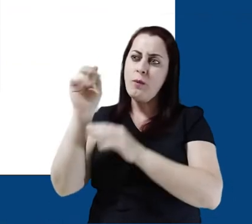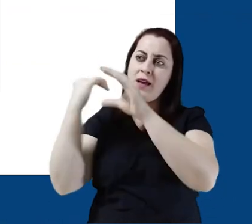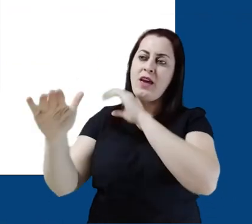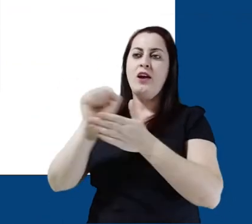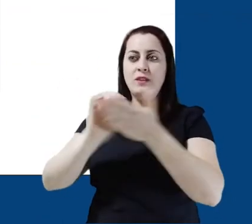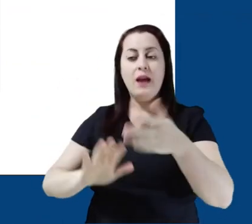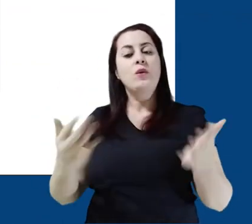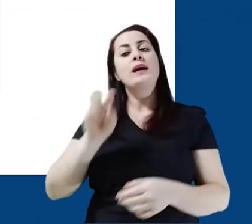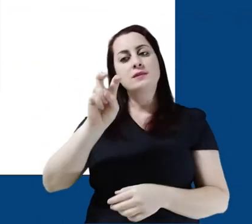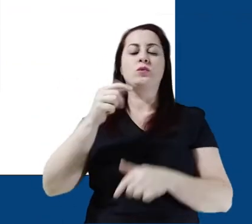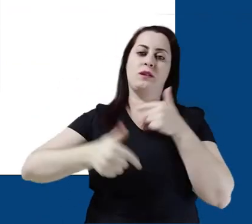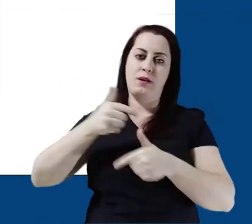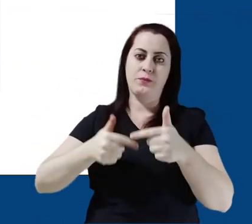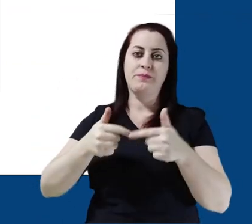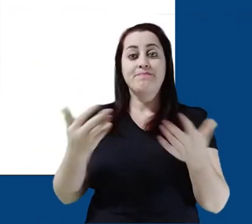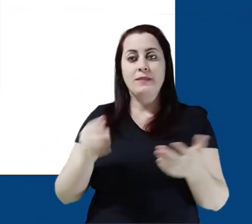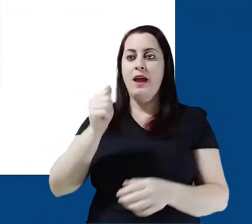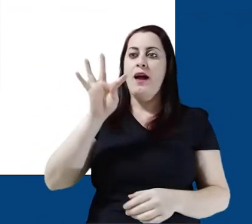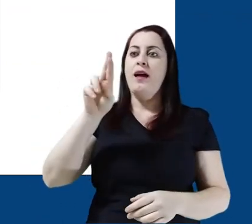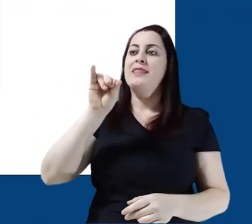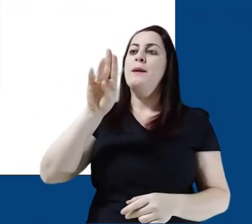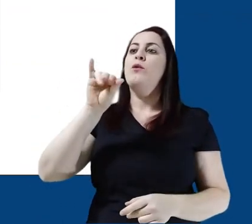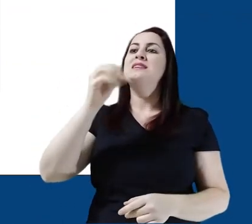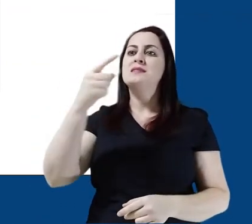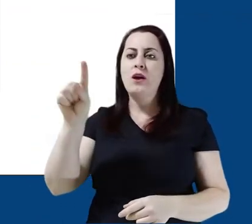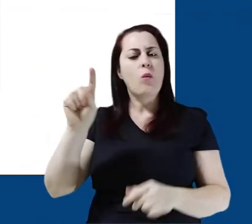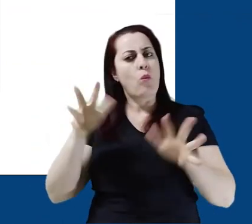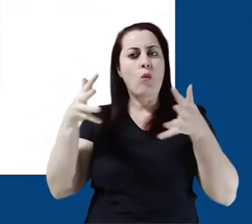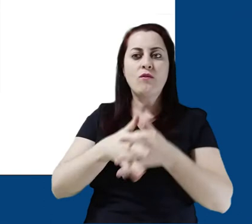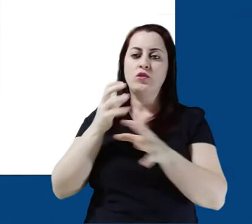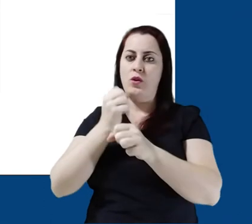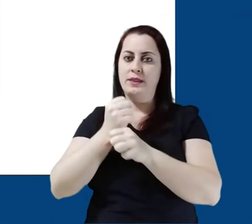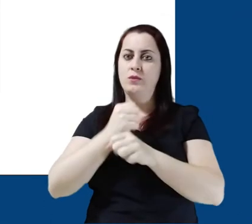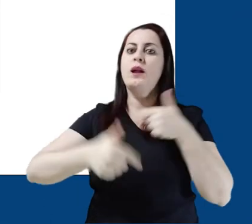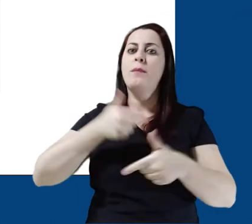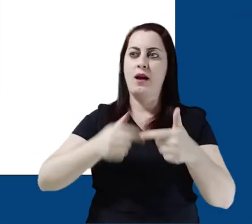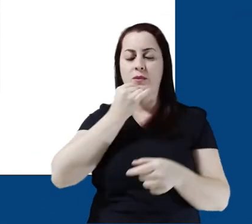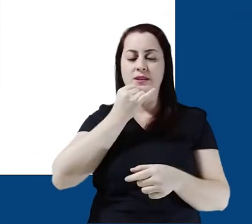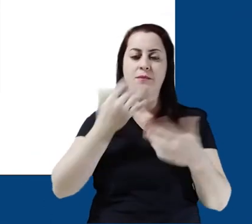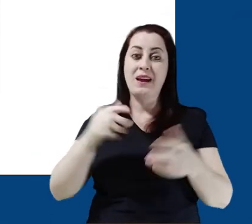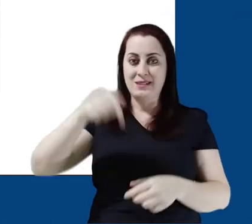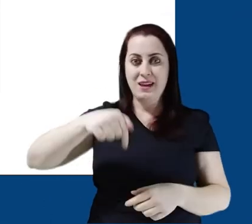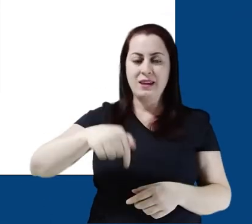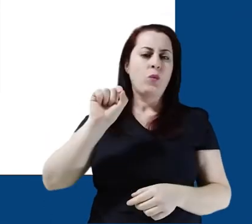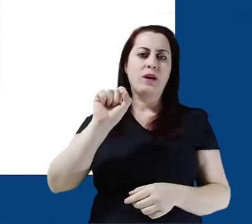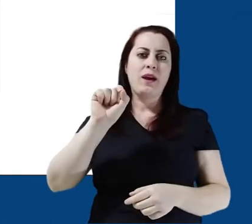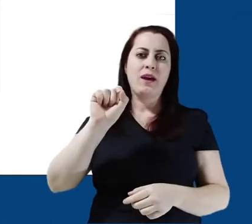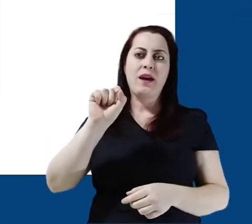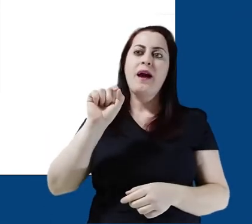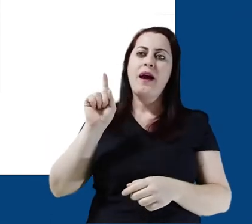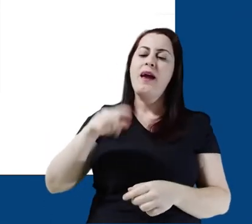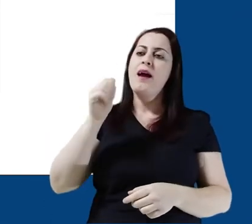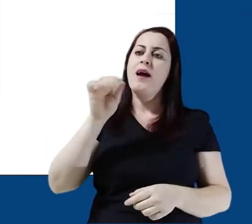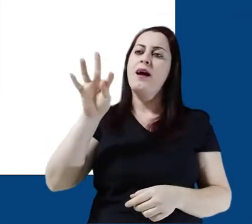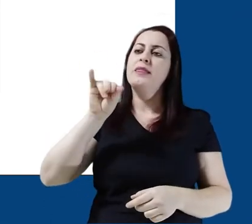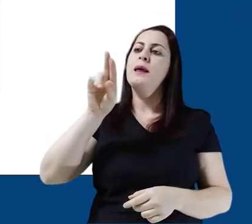serão 5 trabalhos atribuídos. A atribuição pode ser confundida com a atribuição de notas ao trabalho, por exemplo, mas aqui é no sentido de atribuir